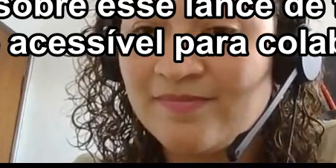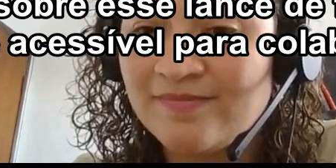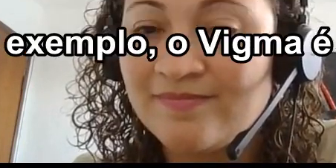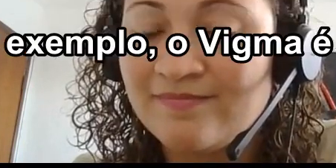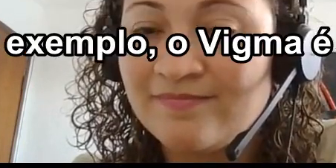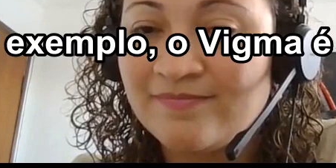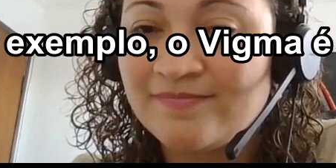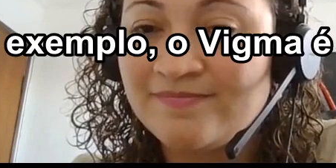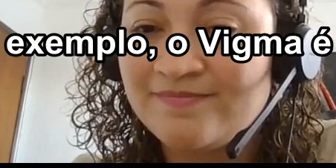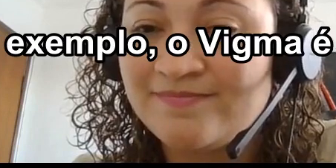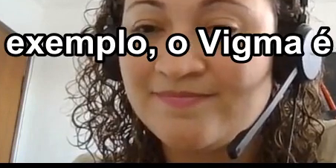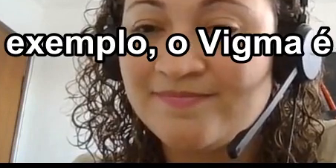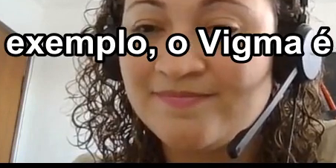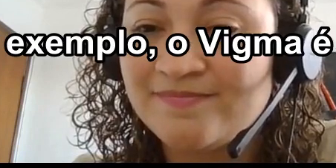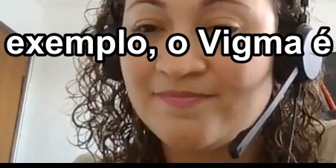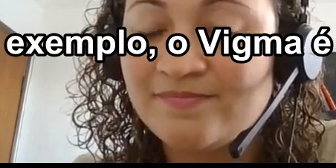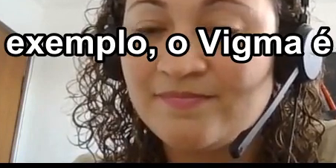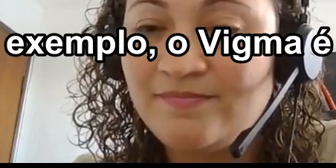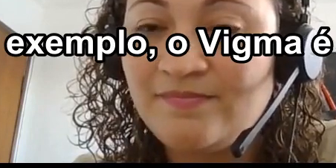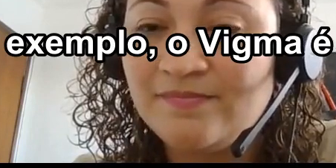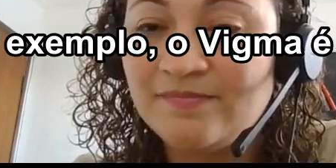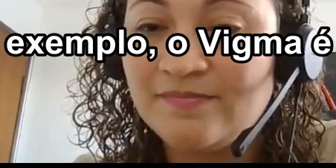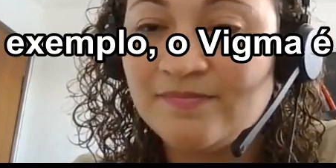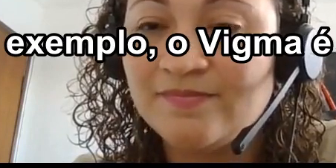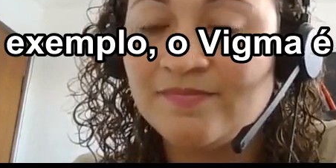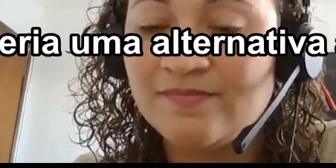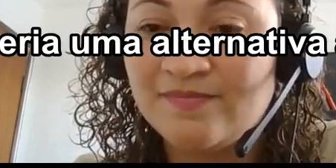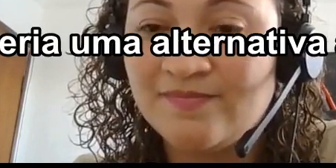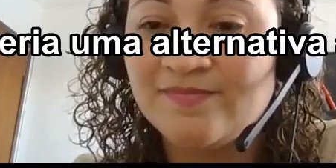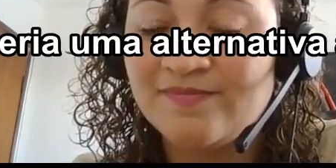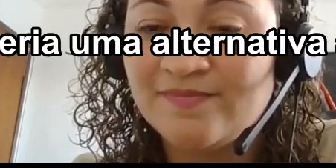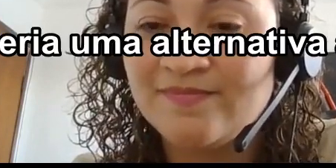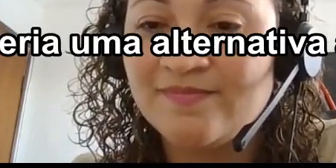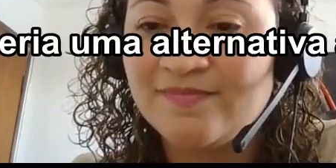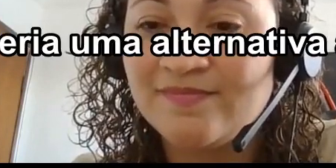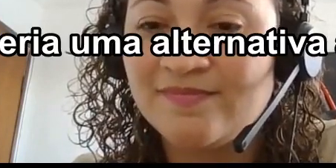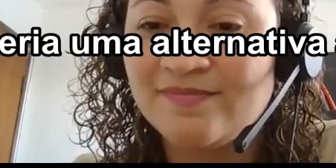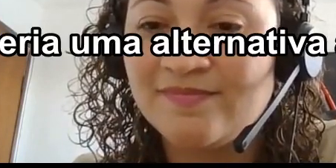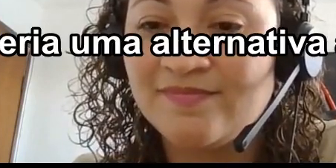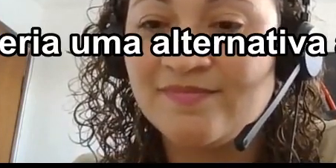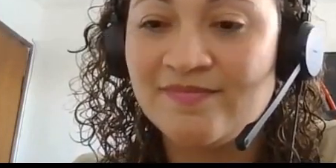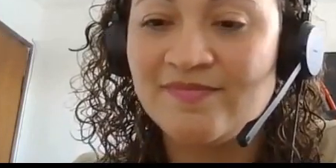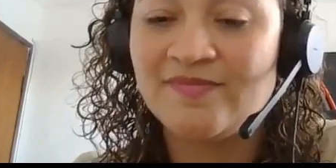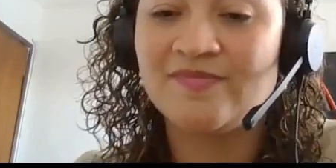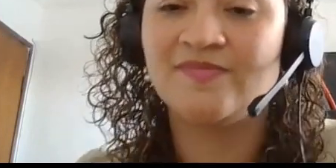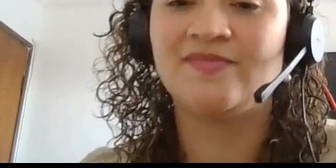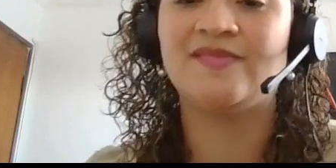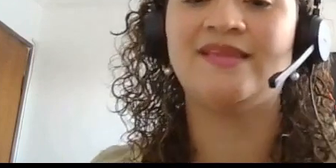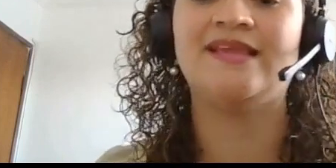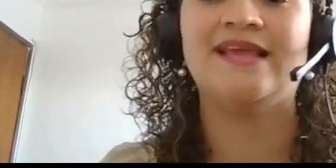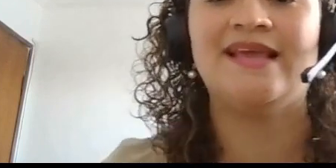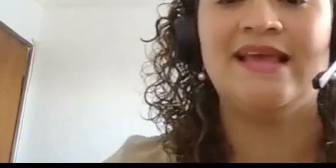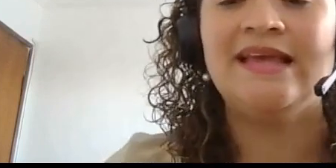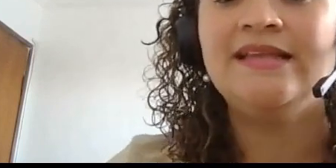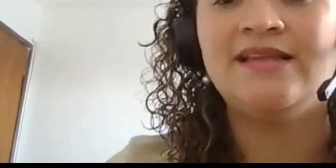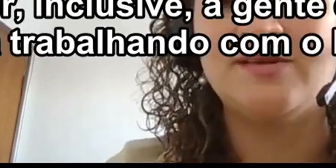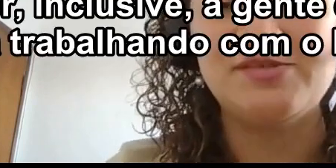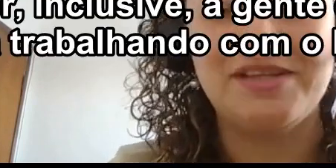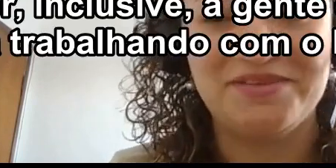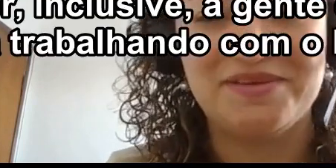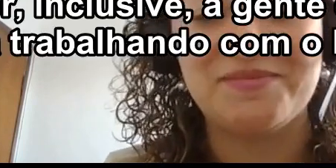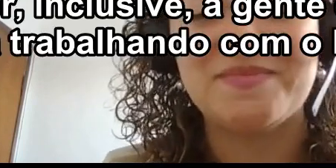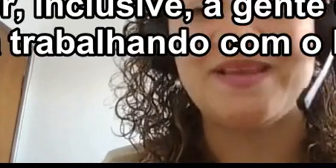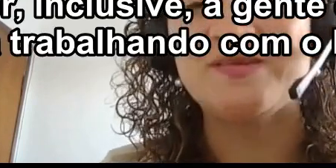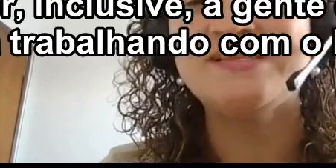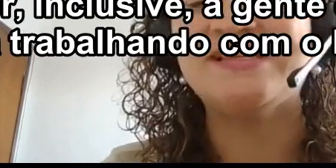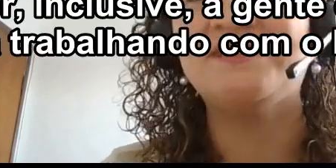Por exemplo, o Figma é acessível? Seria uma alternativa ao Miro? Então,